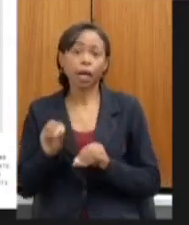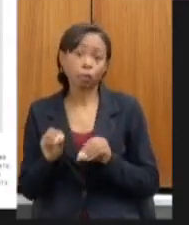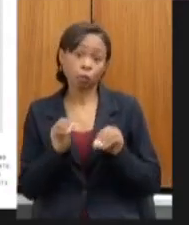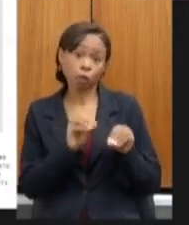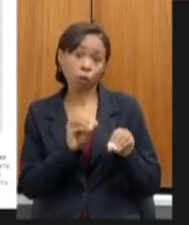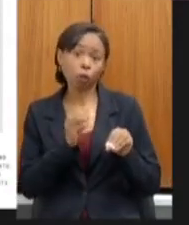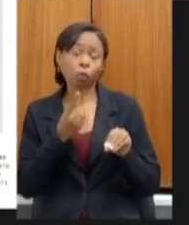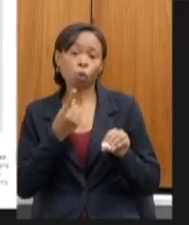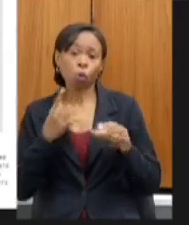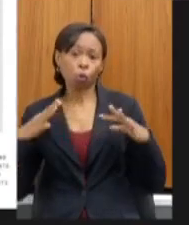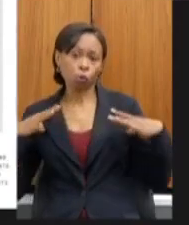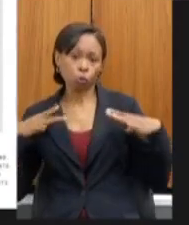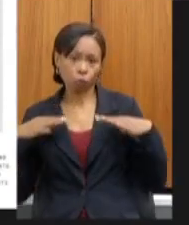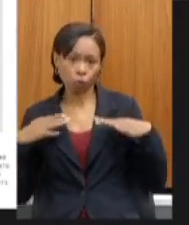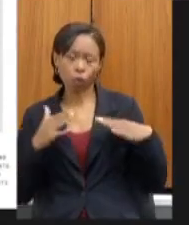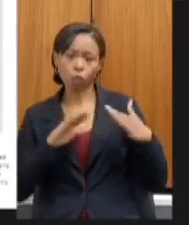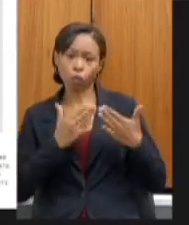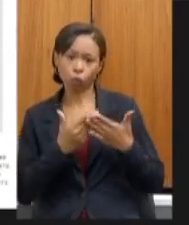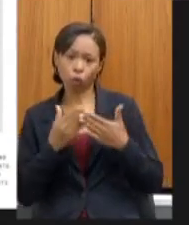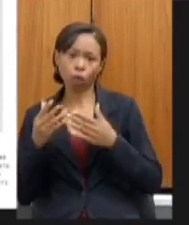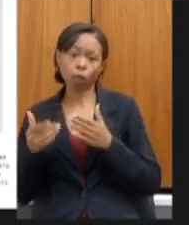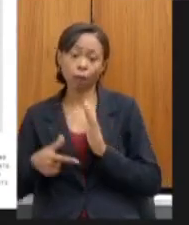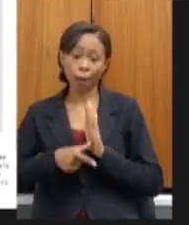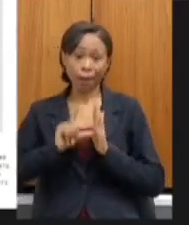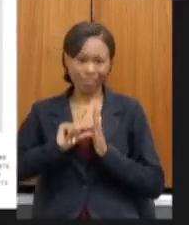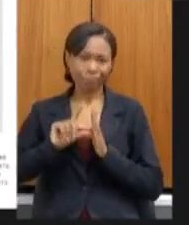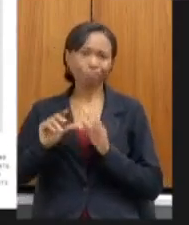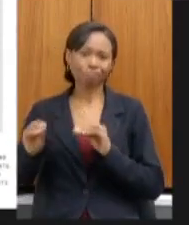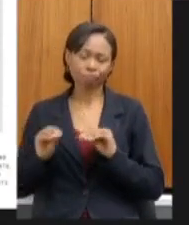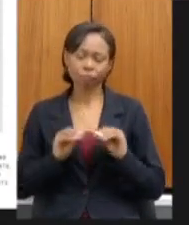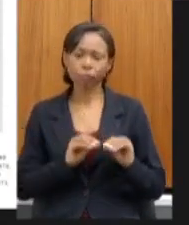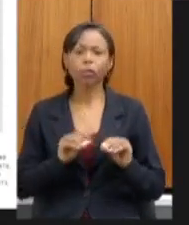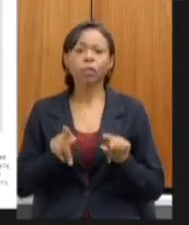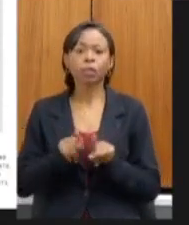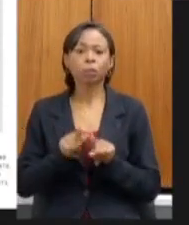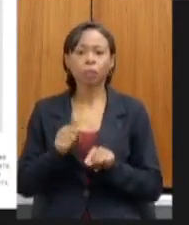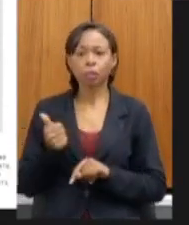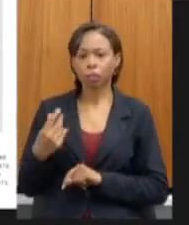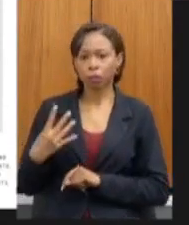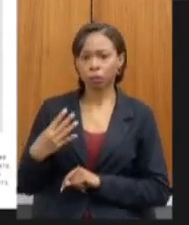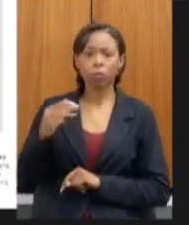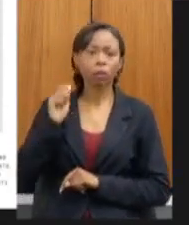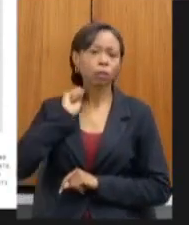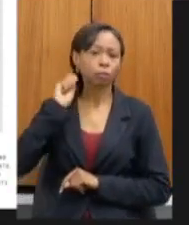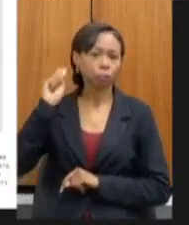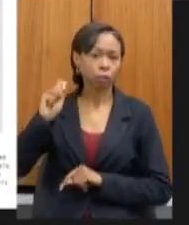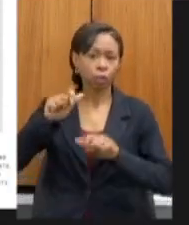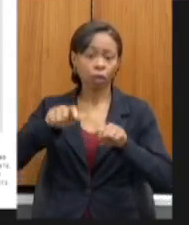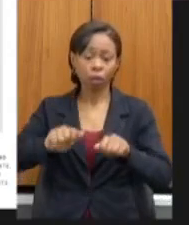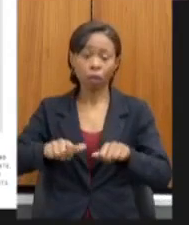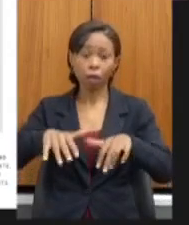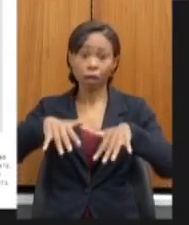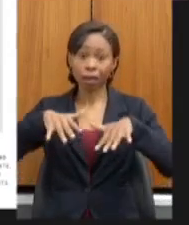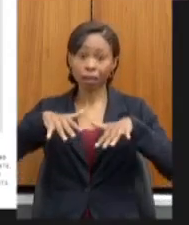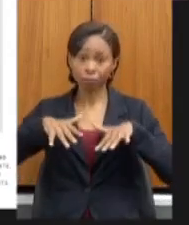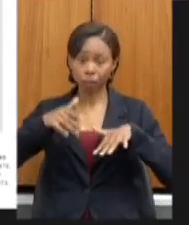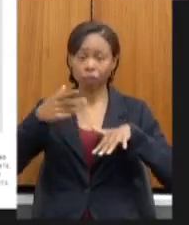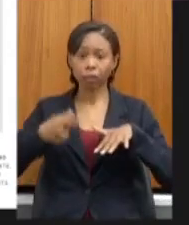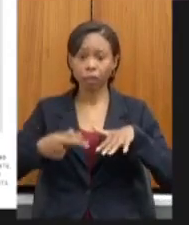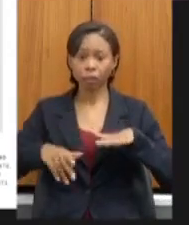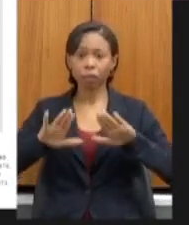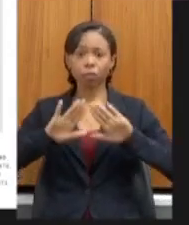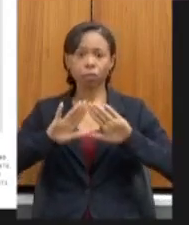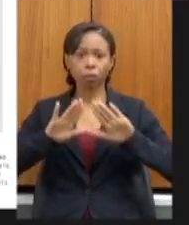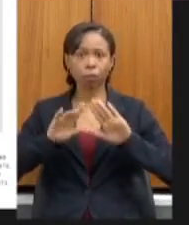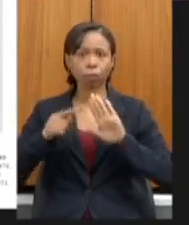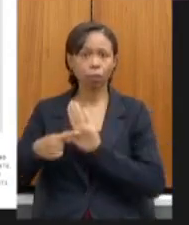14 de abril tivemos uma audiência na Assembleia Legislativa para apresentação do nosso regime de